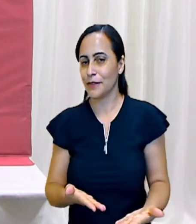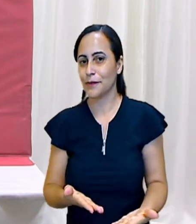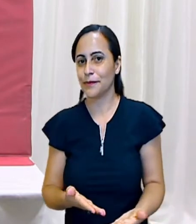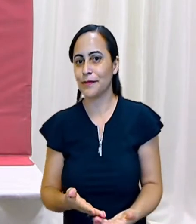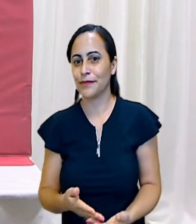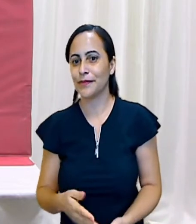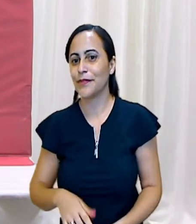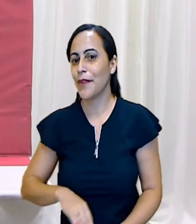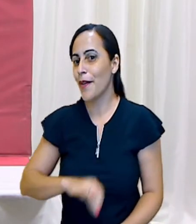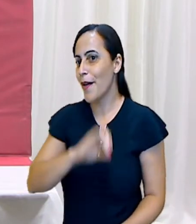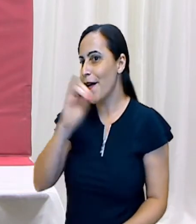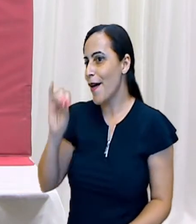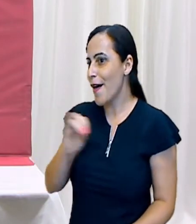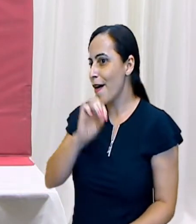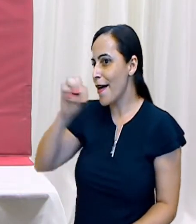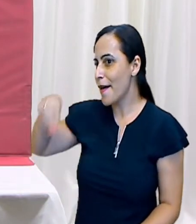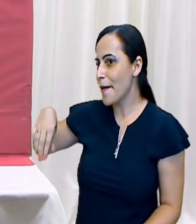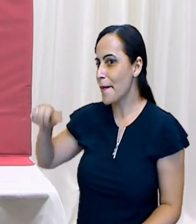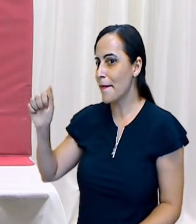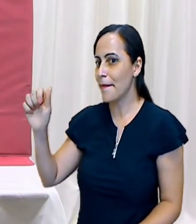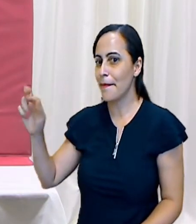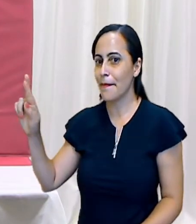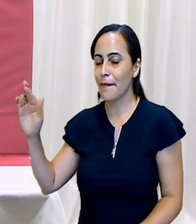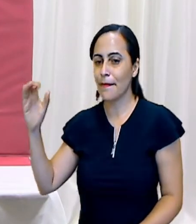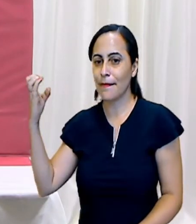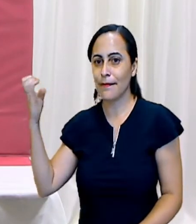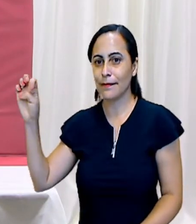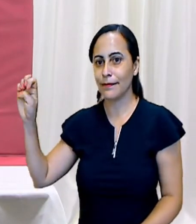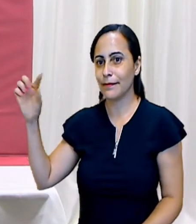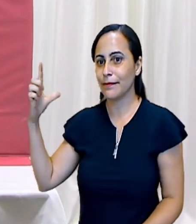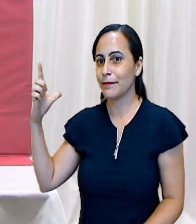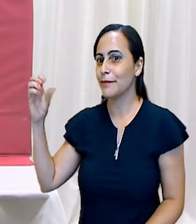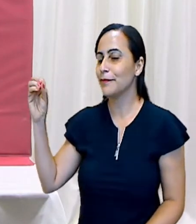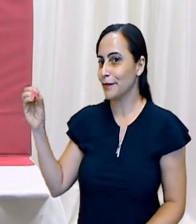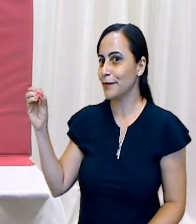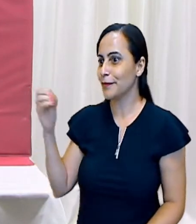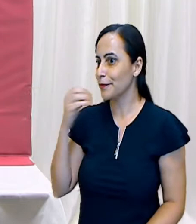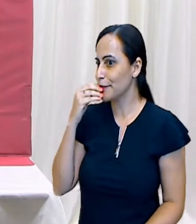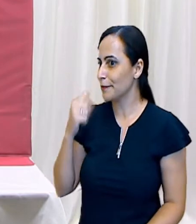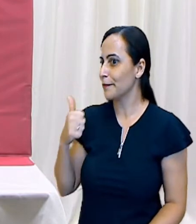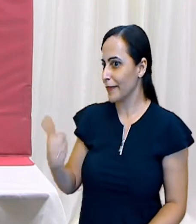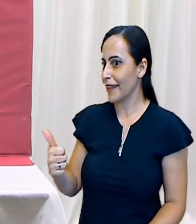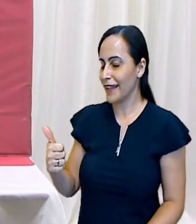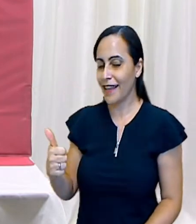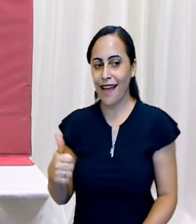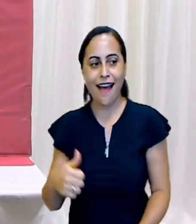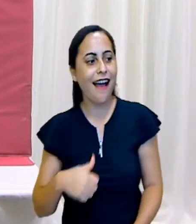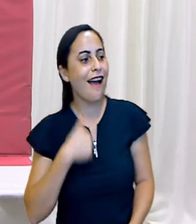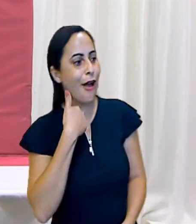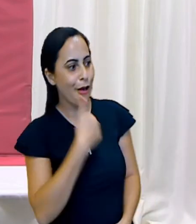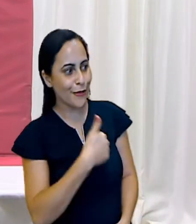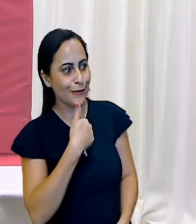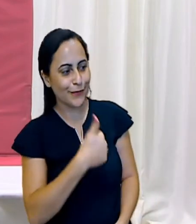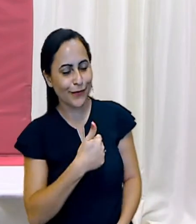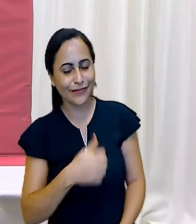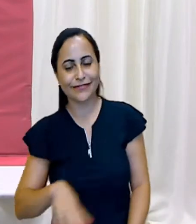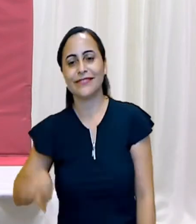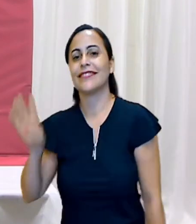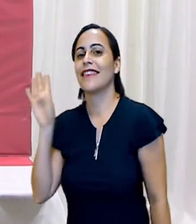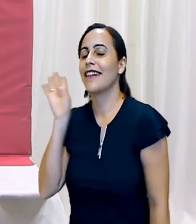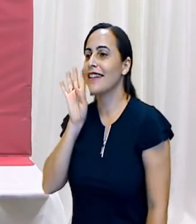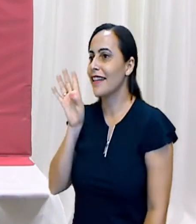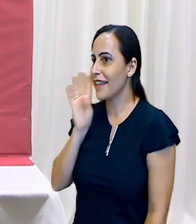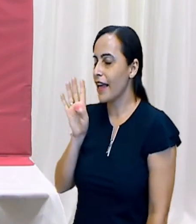Oi, Marcelo! Tudo bem? Tudo joia! Que legal, crianças!